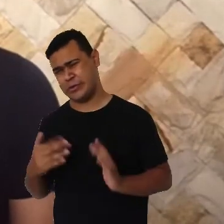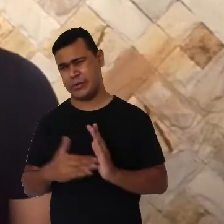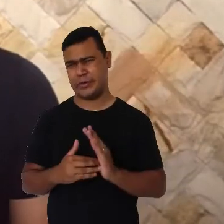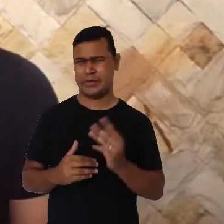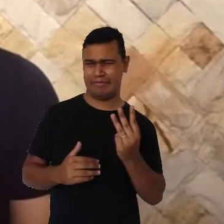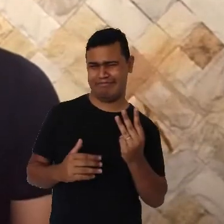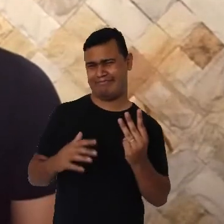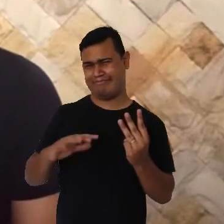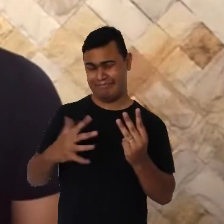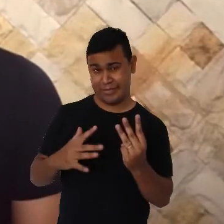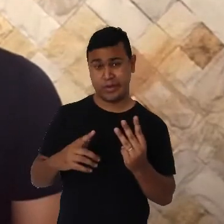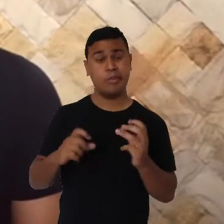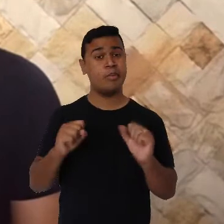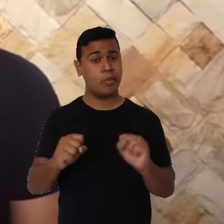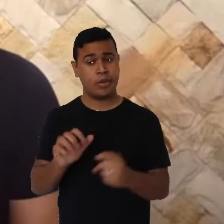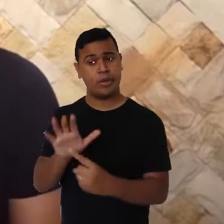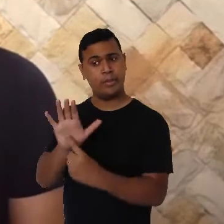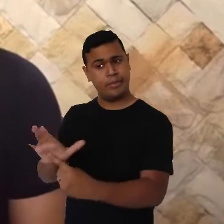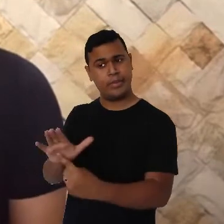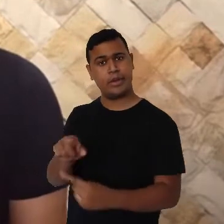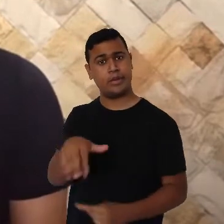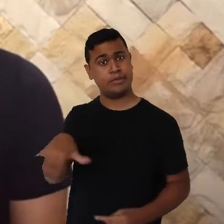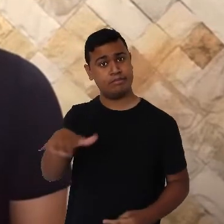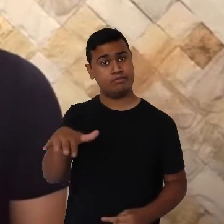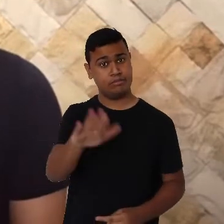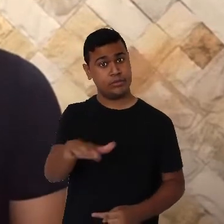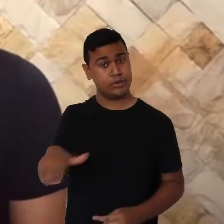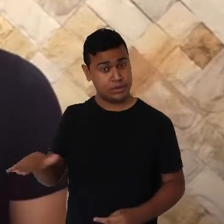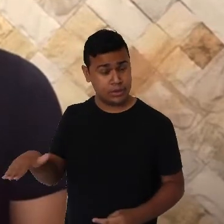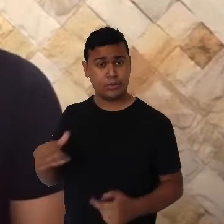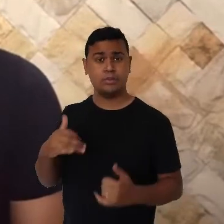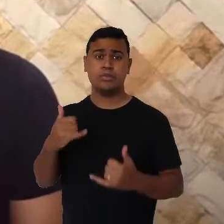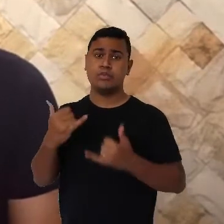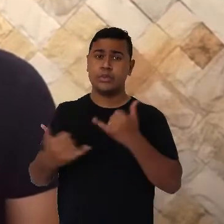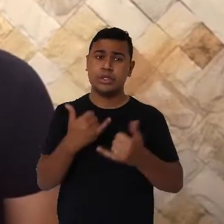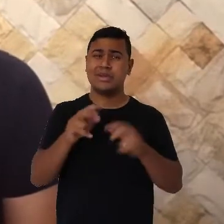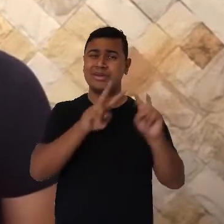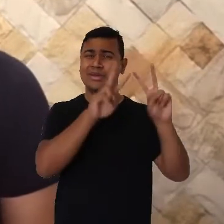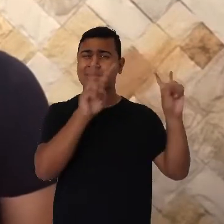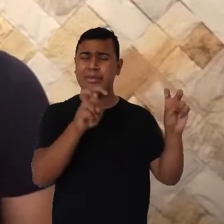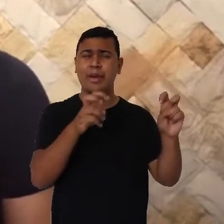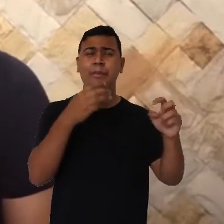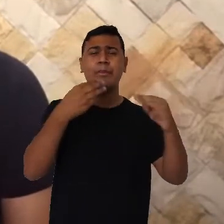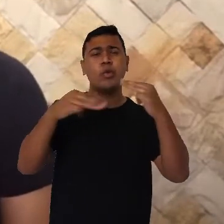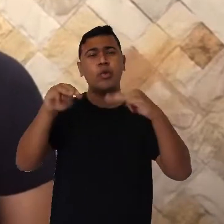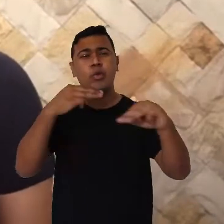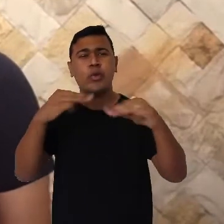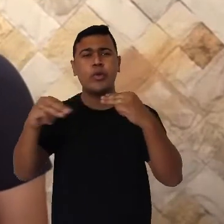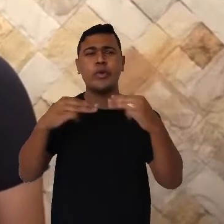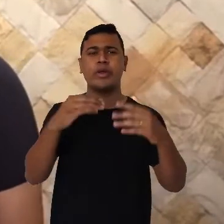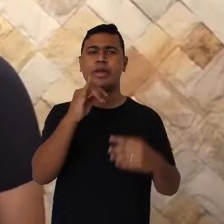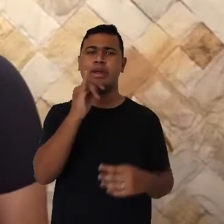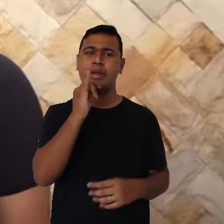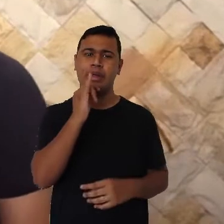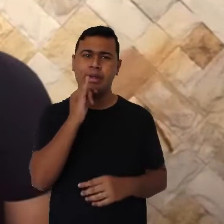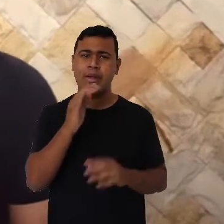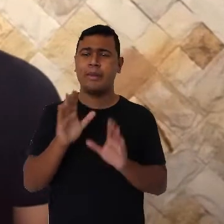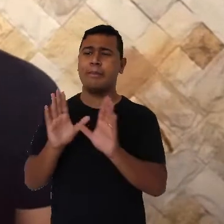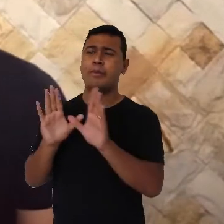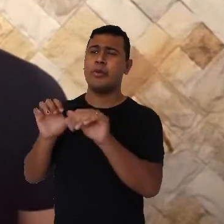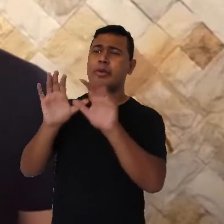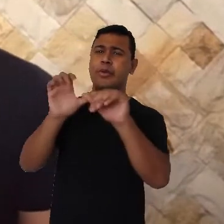você pode apresentar para as crianças brincadeiras que envolvem músicas com rimas, como borboletinha,